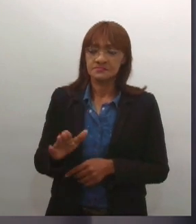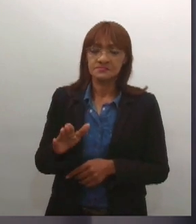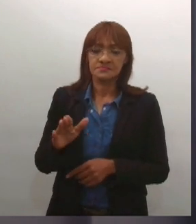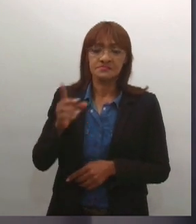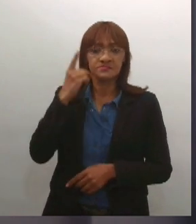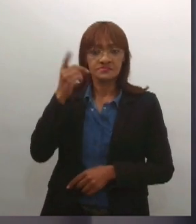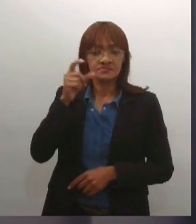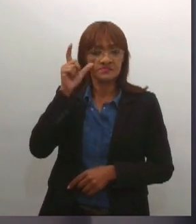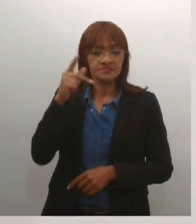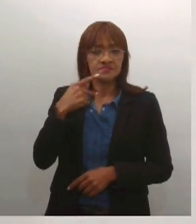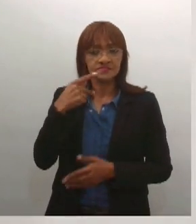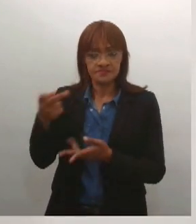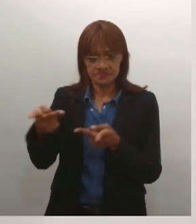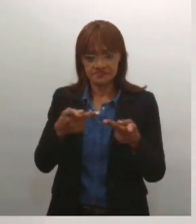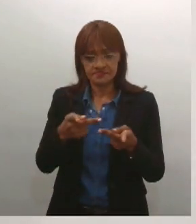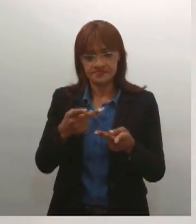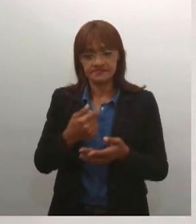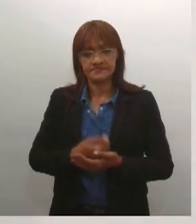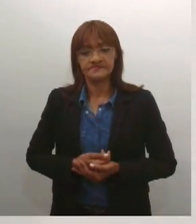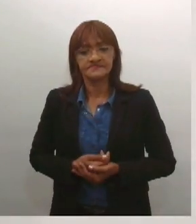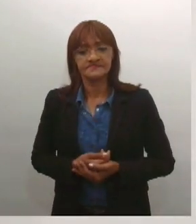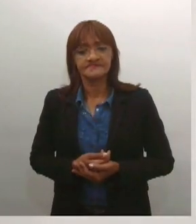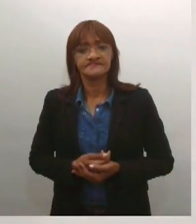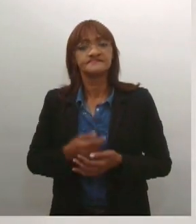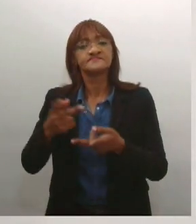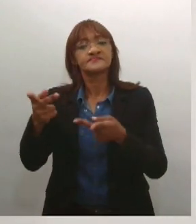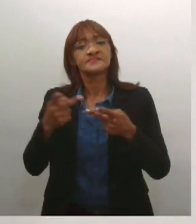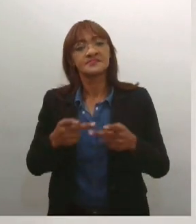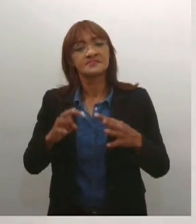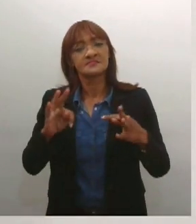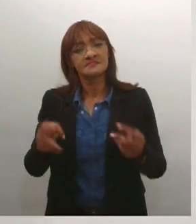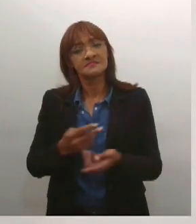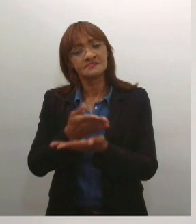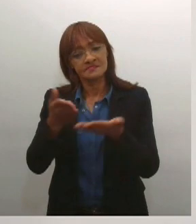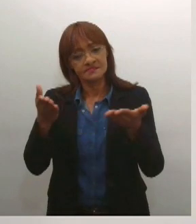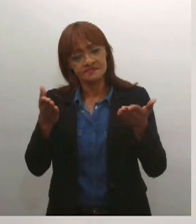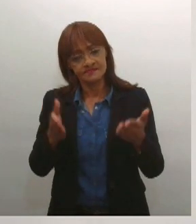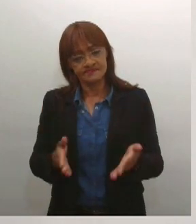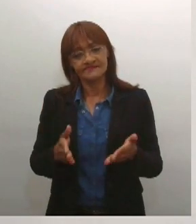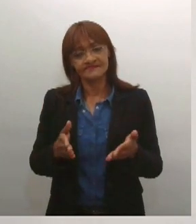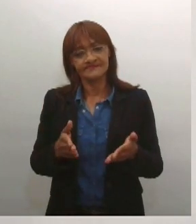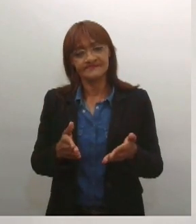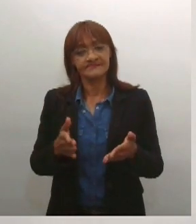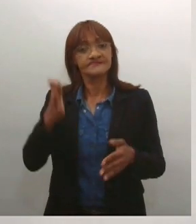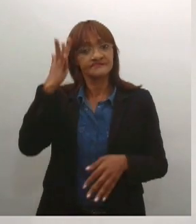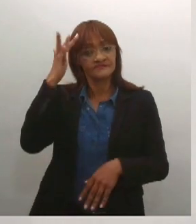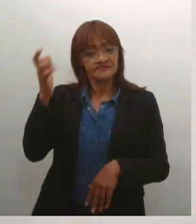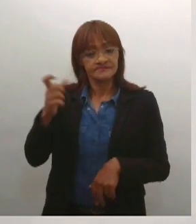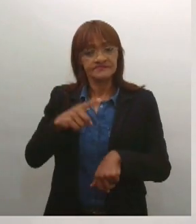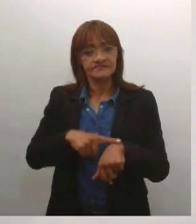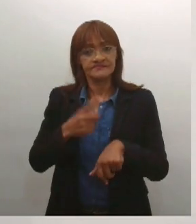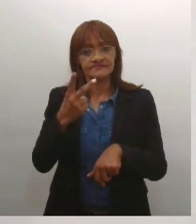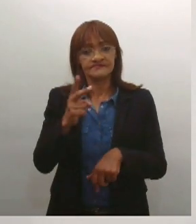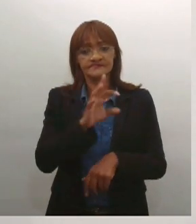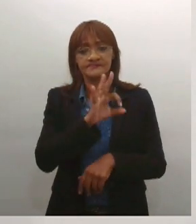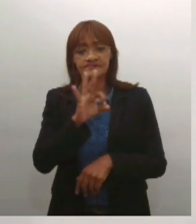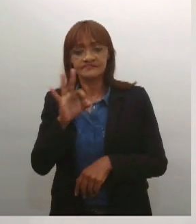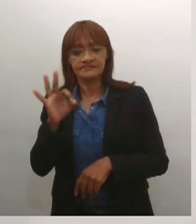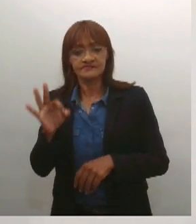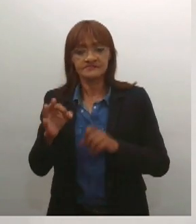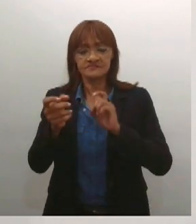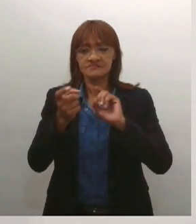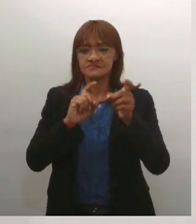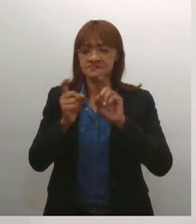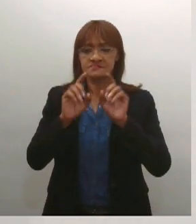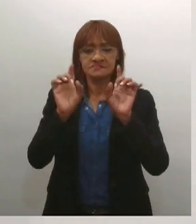convite para você. Convidamos a todos a participar amanhã, às 14 horas, de uma sessão especial